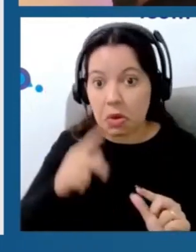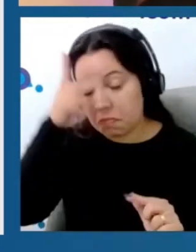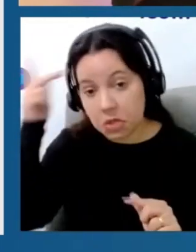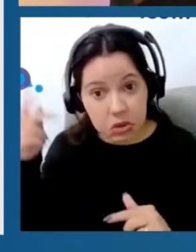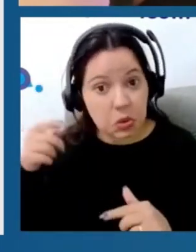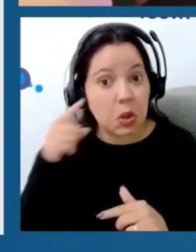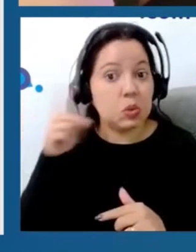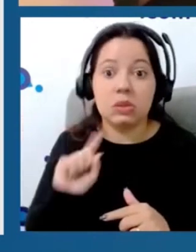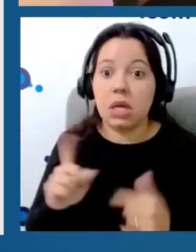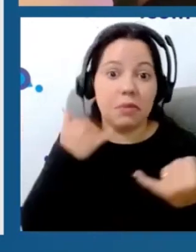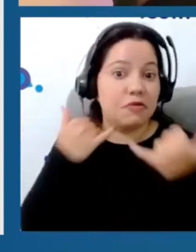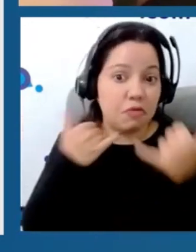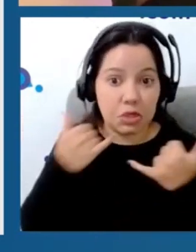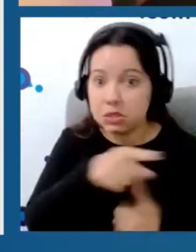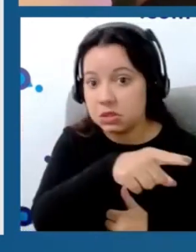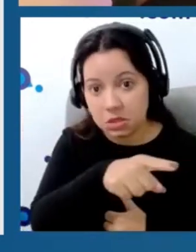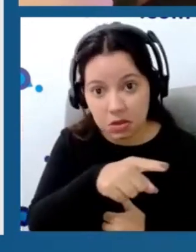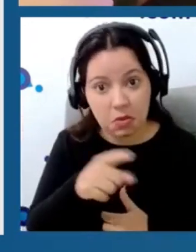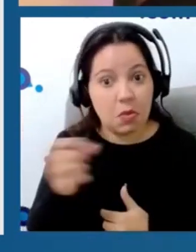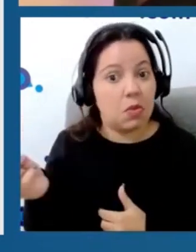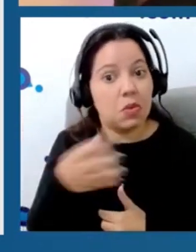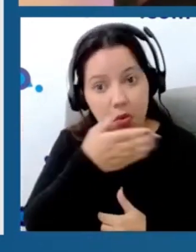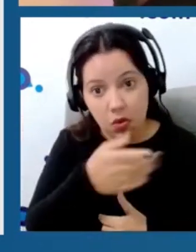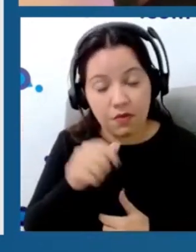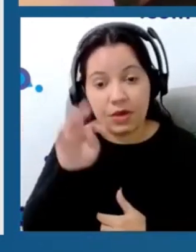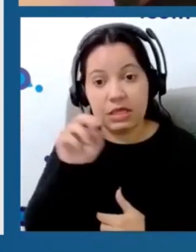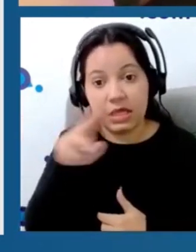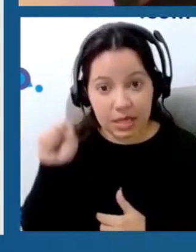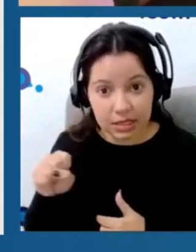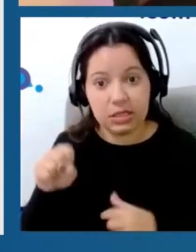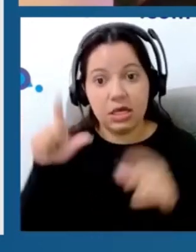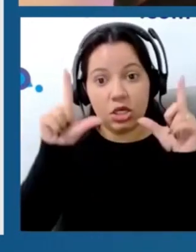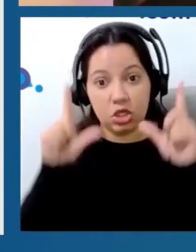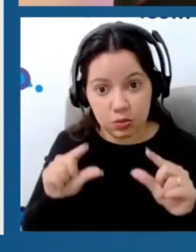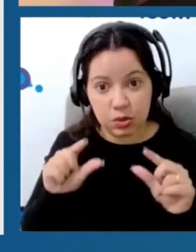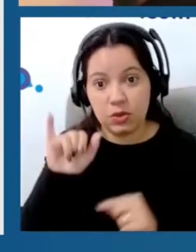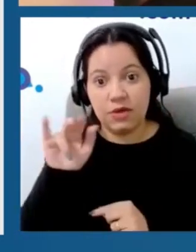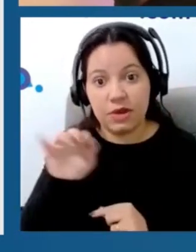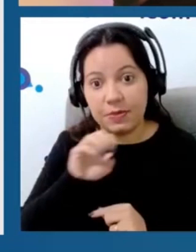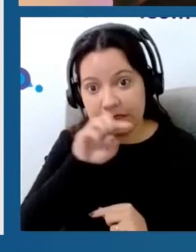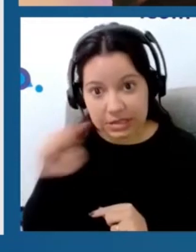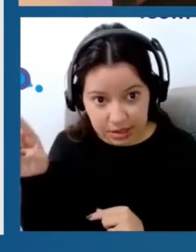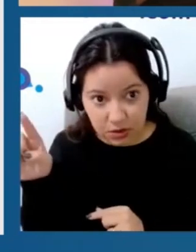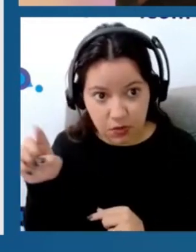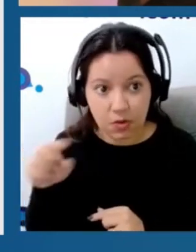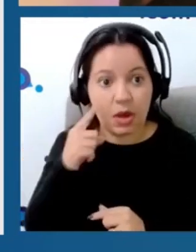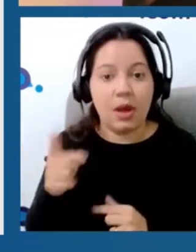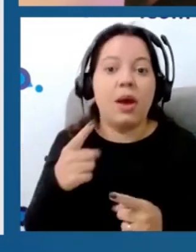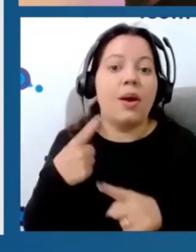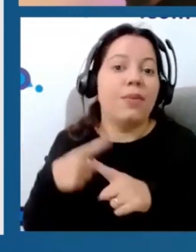informação vinda de uma meta-análise de que a TENS diminui inflamação por diminuição de citocinas pró